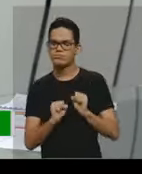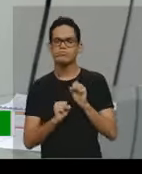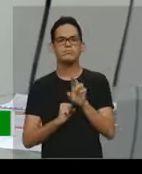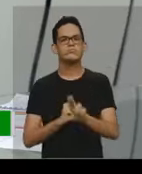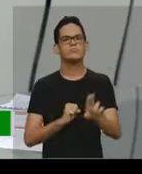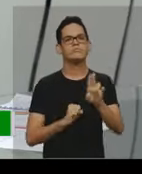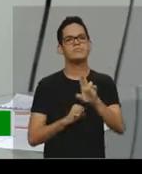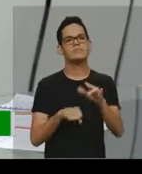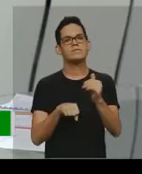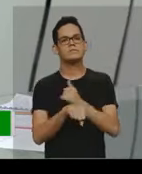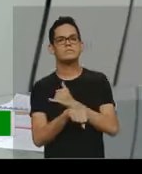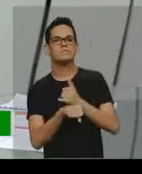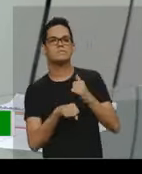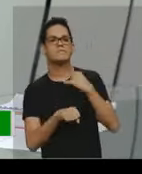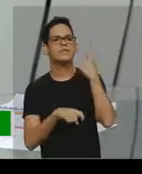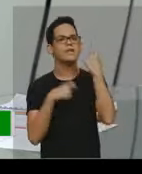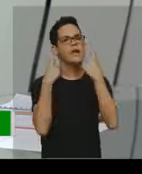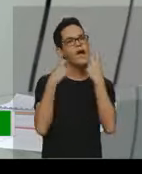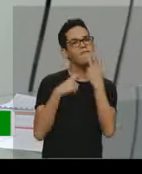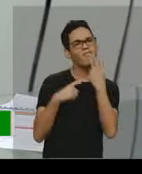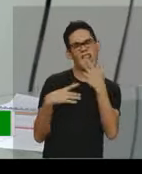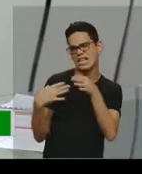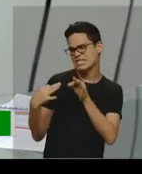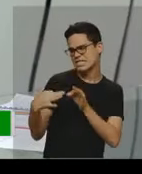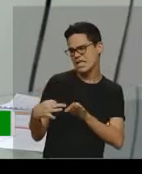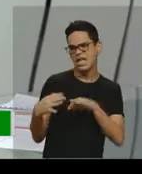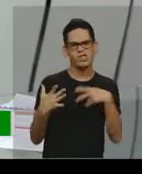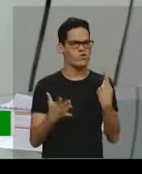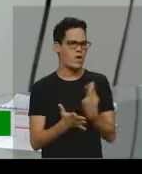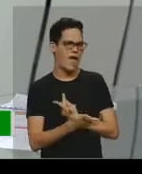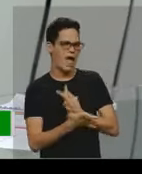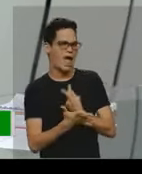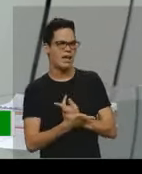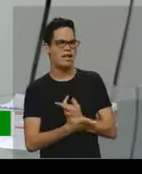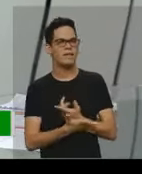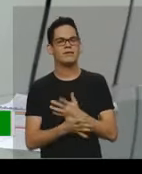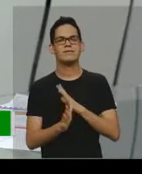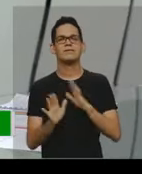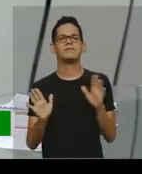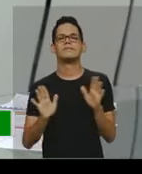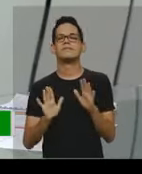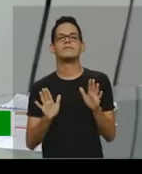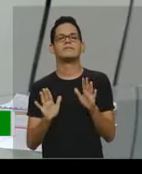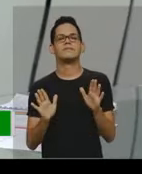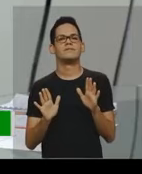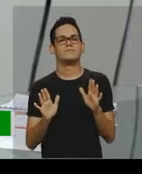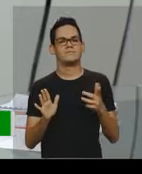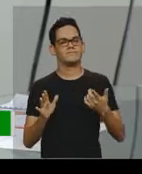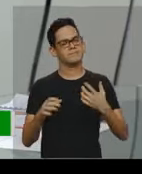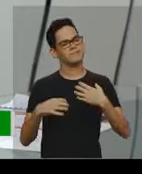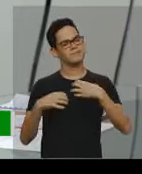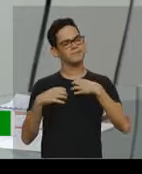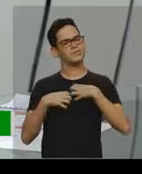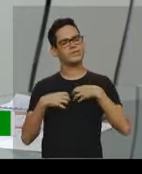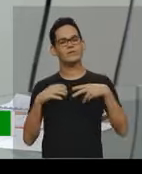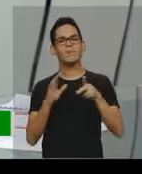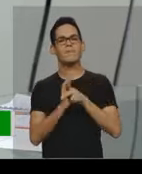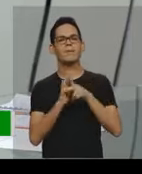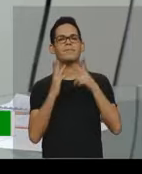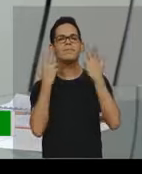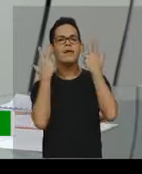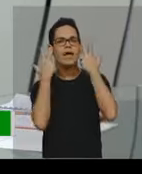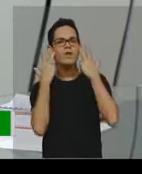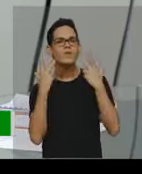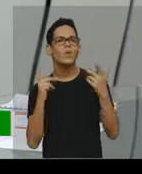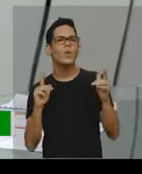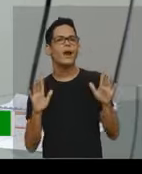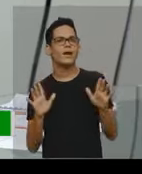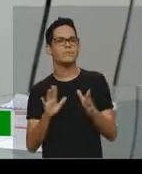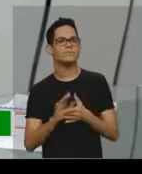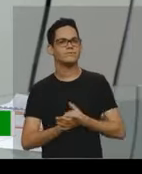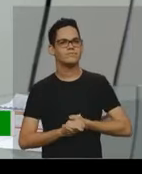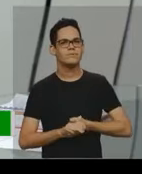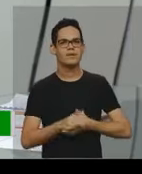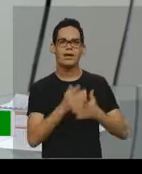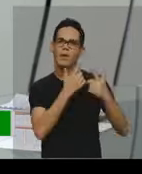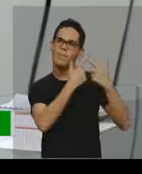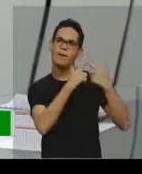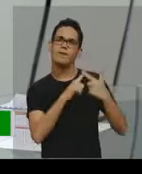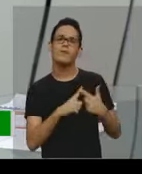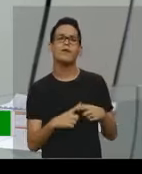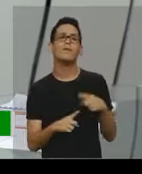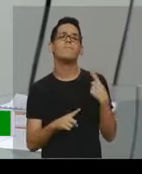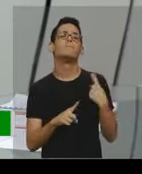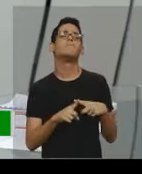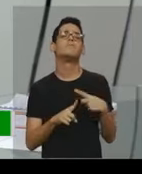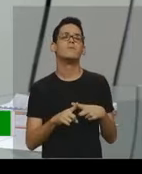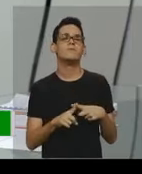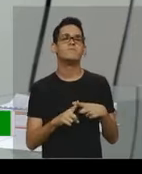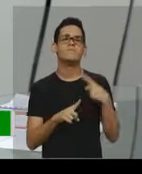não vou preocupar se eu estou falando certo ou errado usando aquela determinada palavra, né, aquela determinada linguagem, por